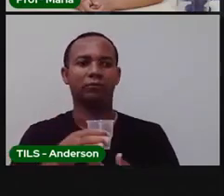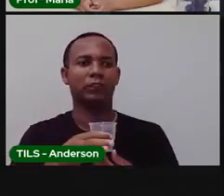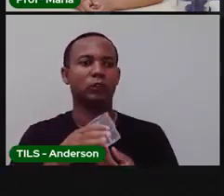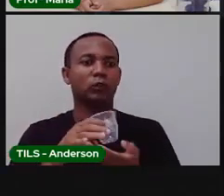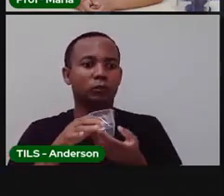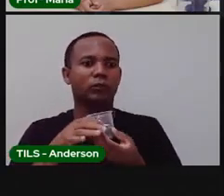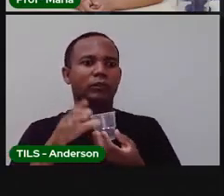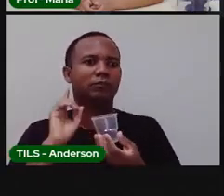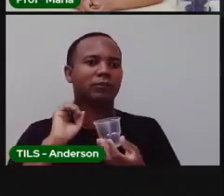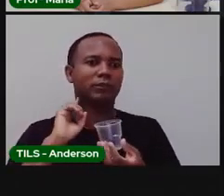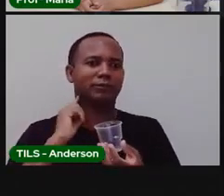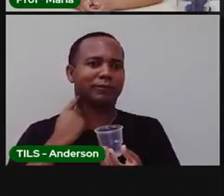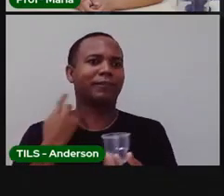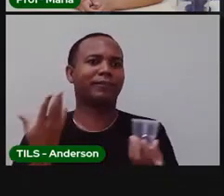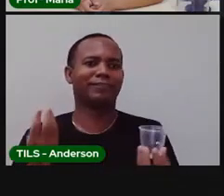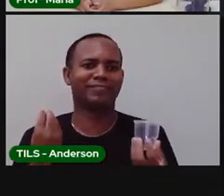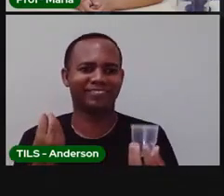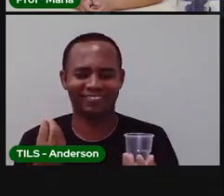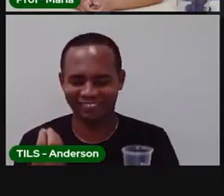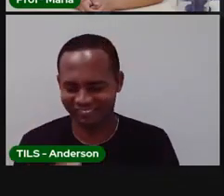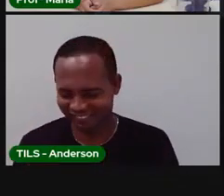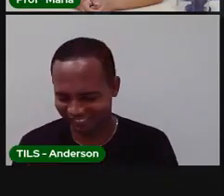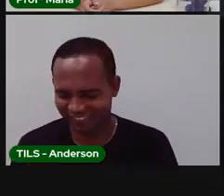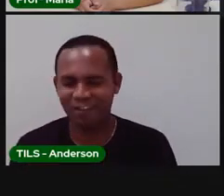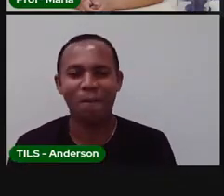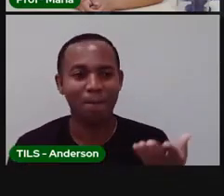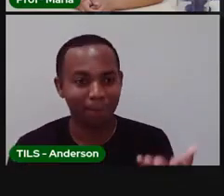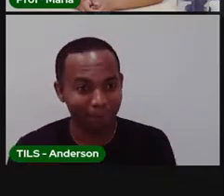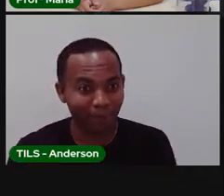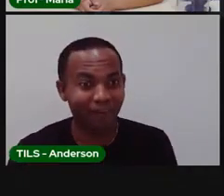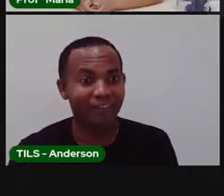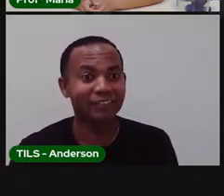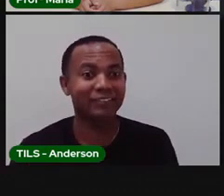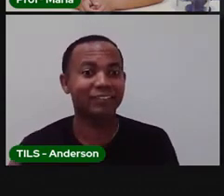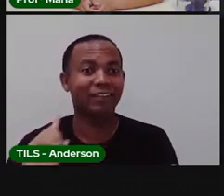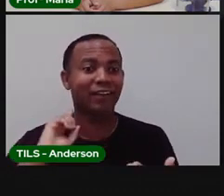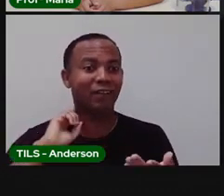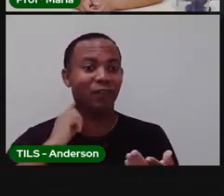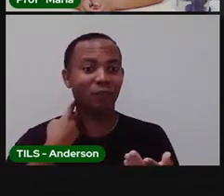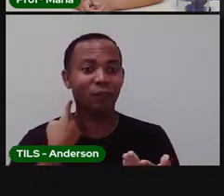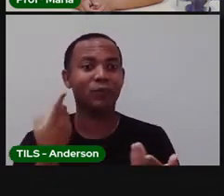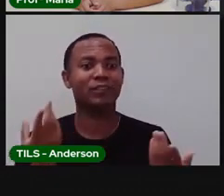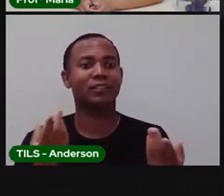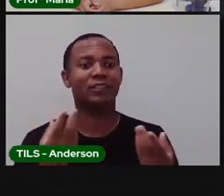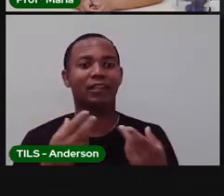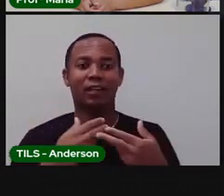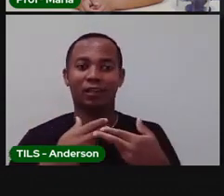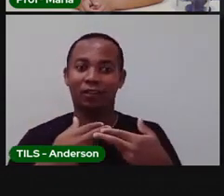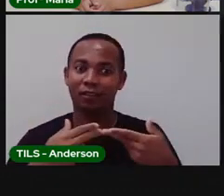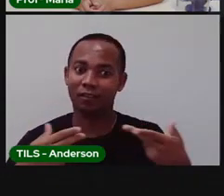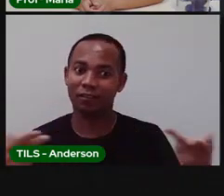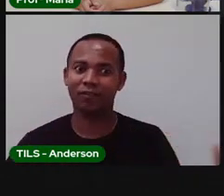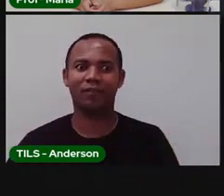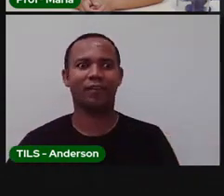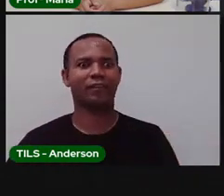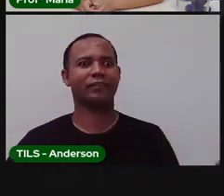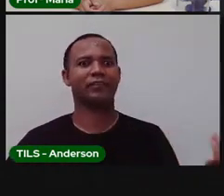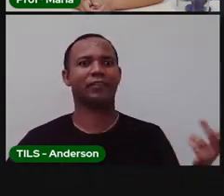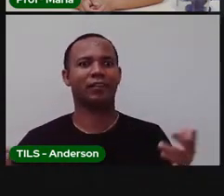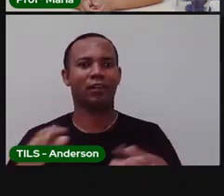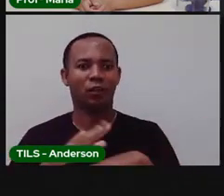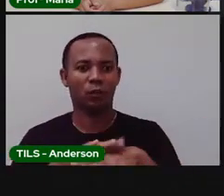Olha, diarreia infecciosa, cólera, leptospirose, hepatite, o quê?